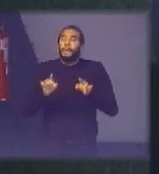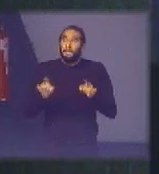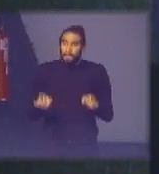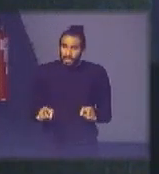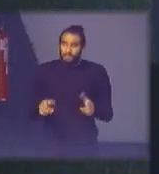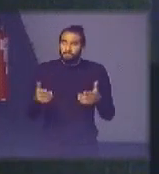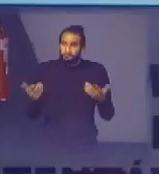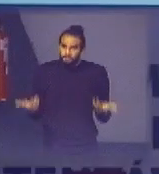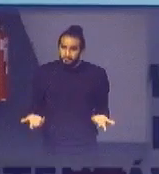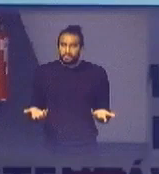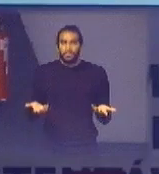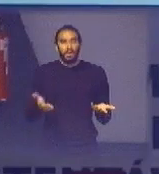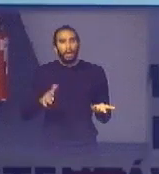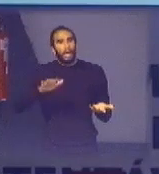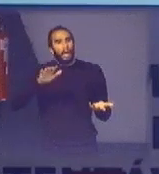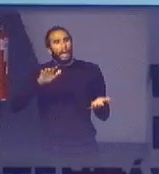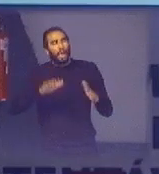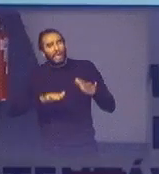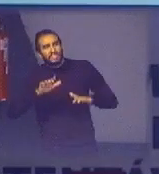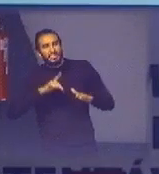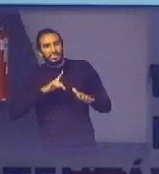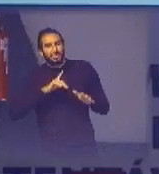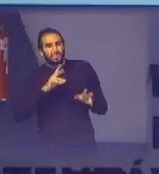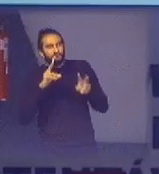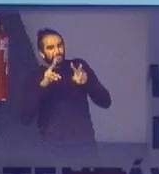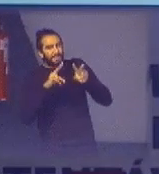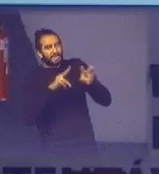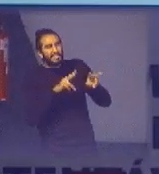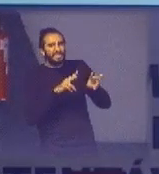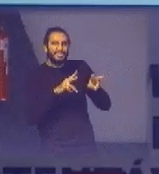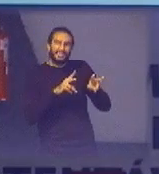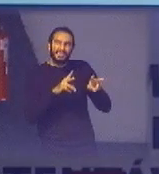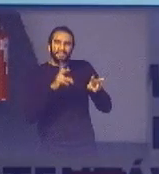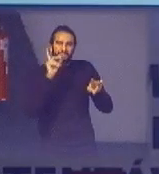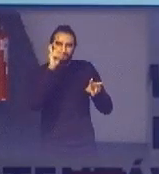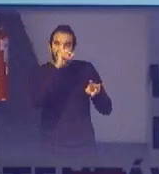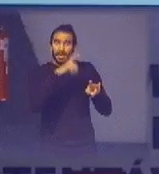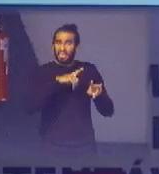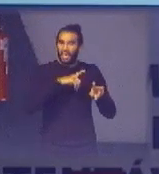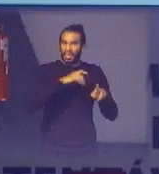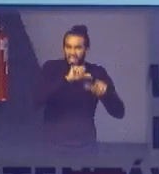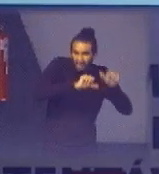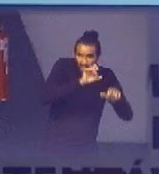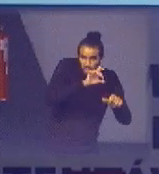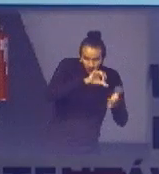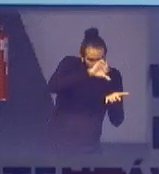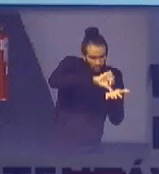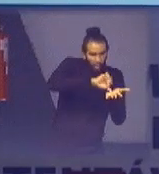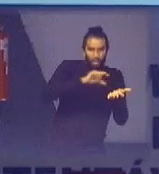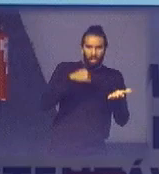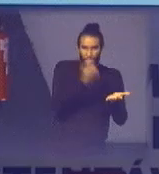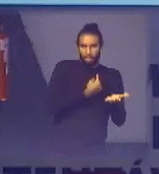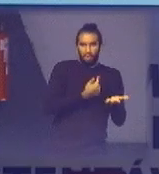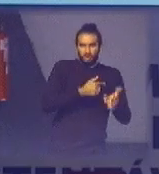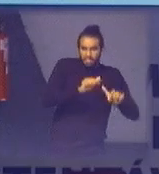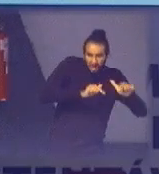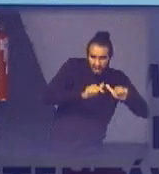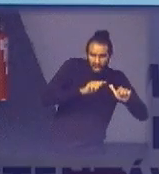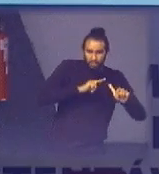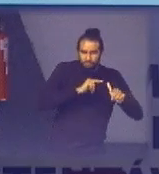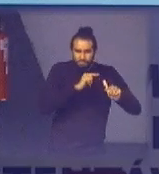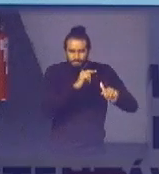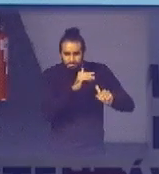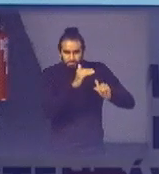por mais que de repente a gente tenha uma visão um pouco bairrista e queira melhorar o nosso órgão e logicamente de grão em grão a gente consegue evoluir